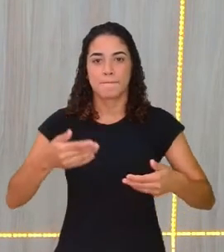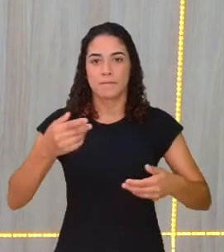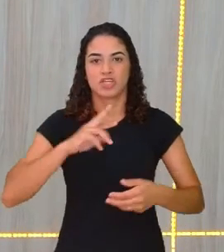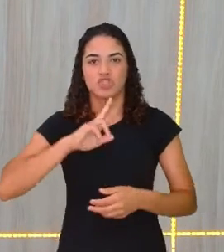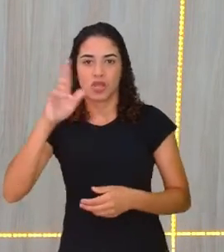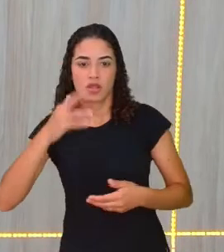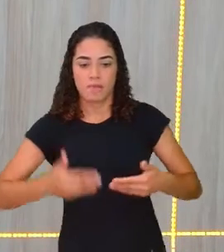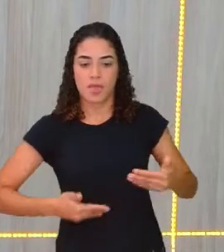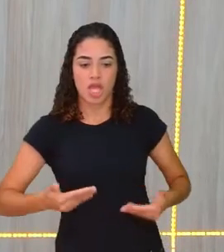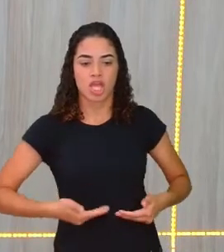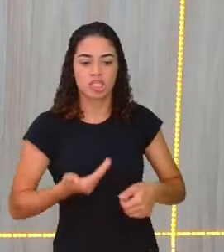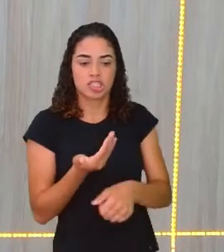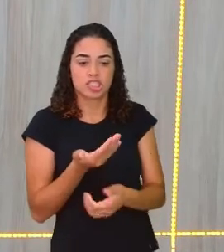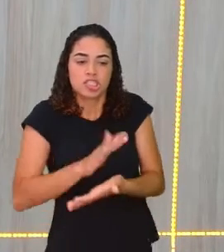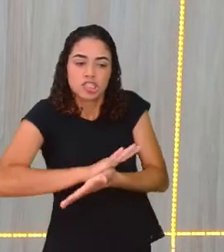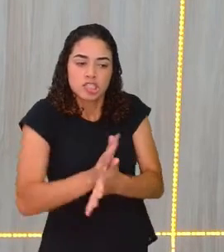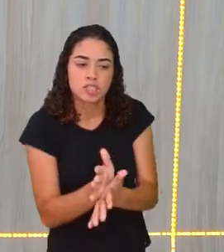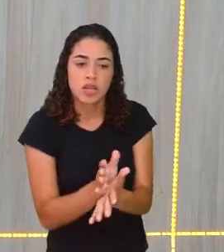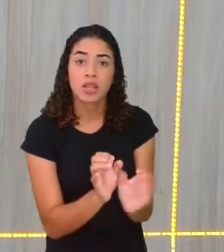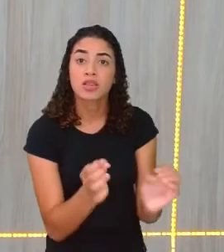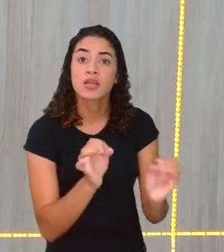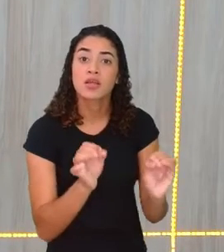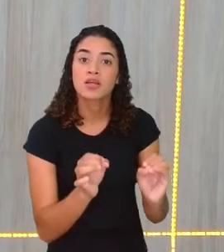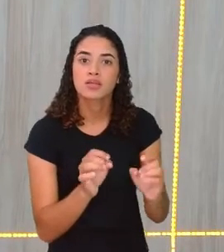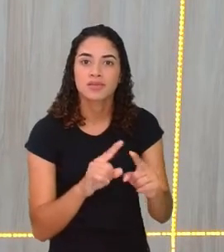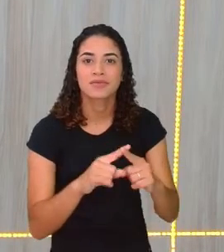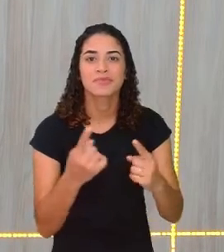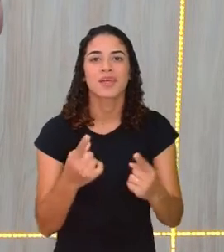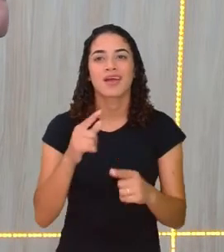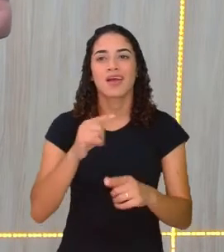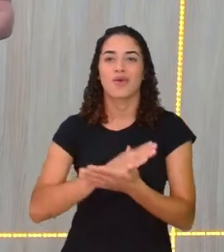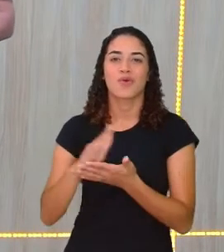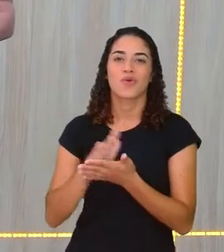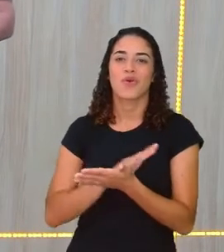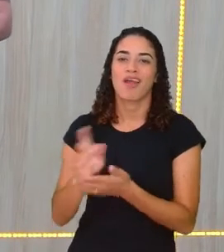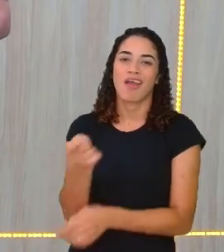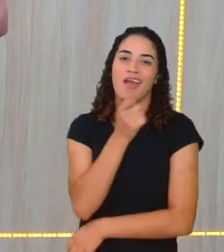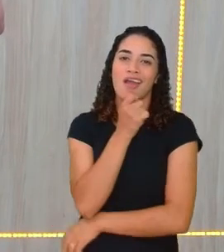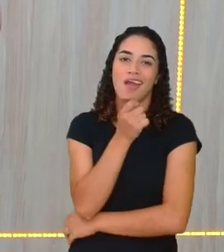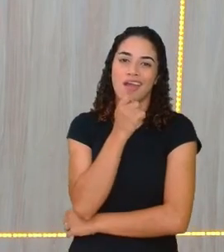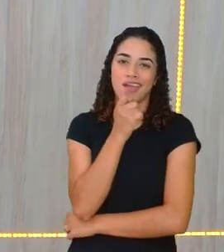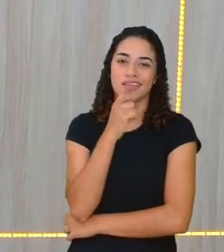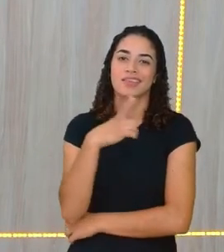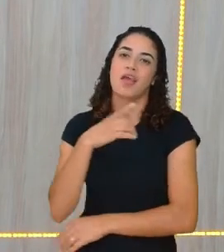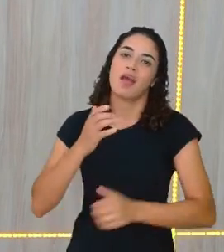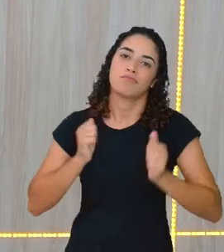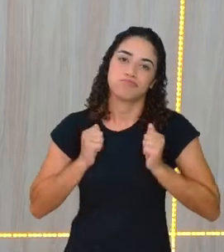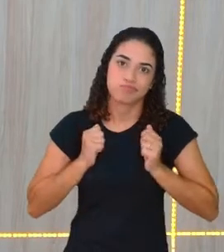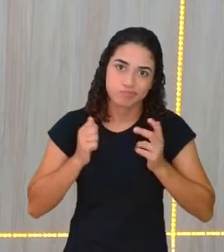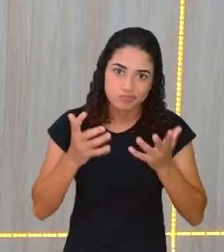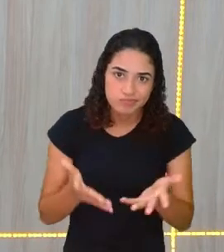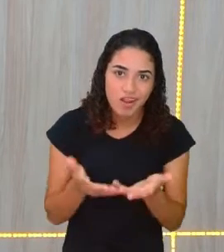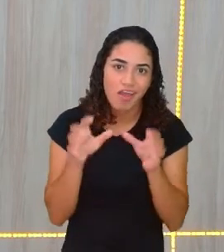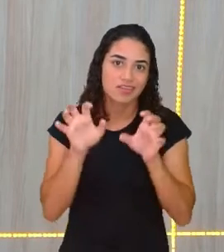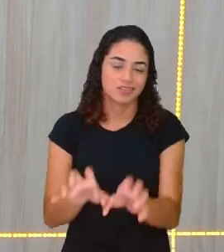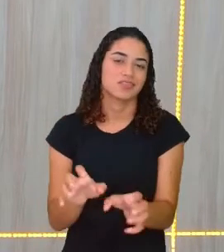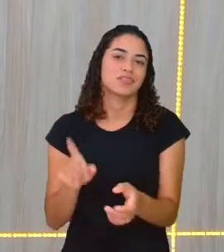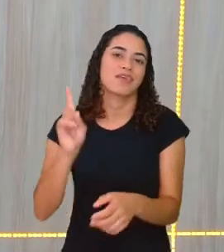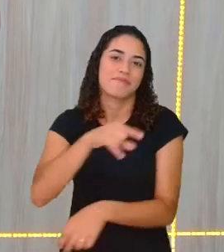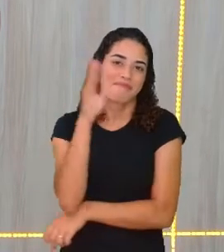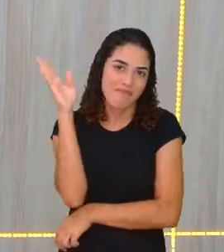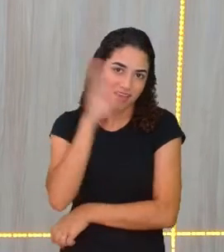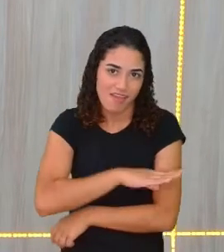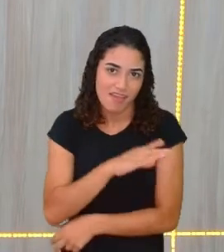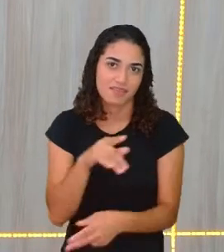escravos, mas ainda temos pessoas que ainda se alimentam, não é, dessa maldade, dessa